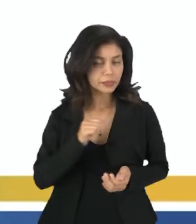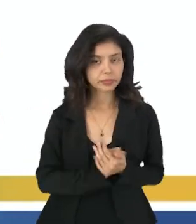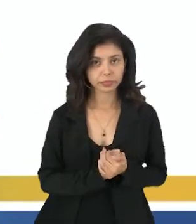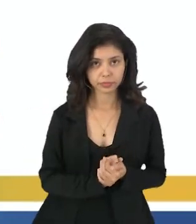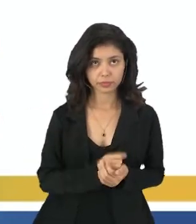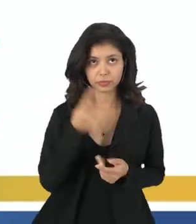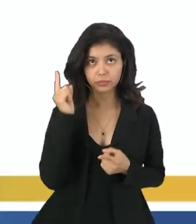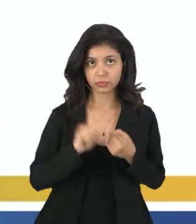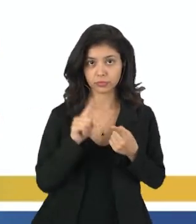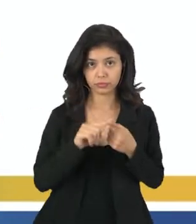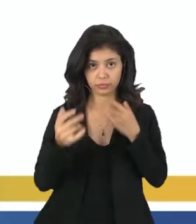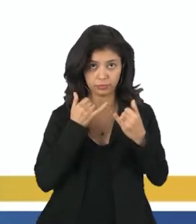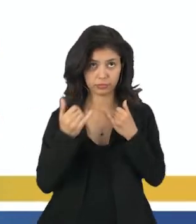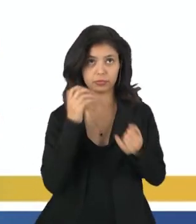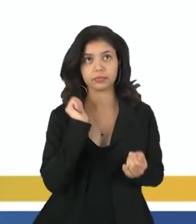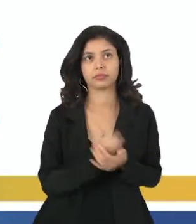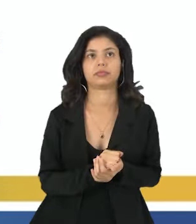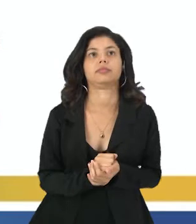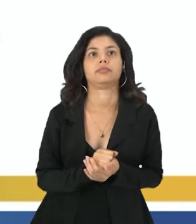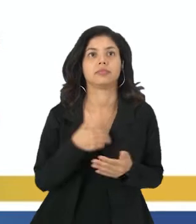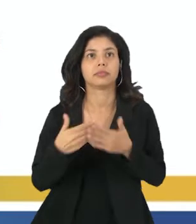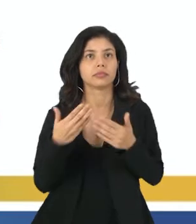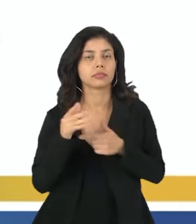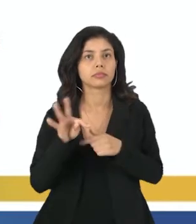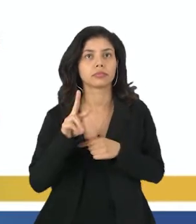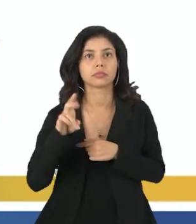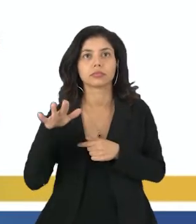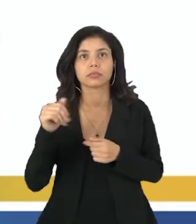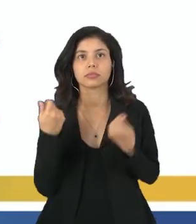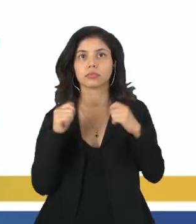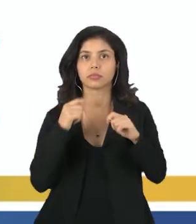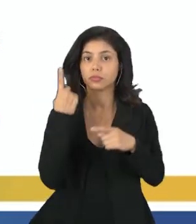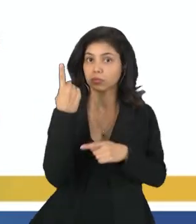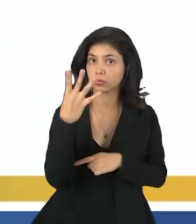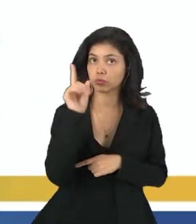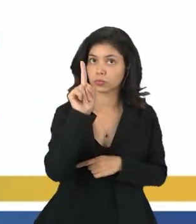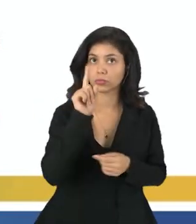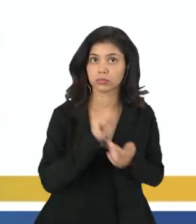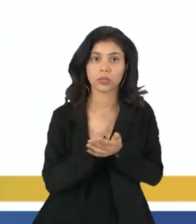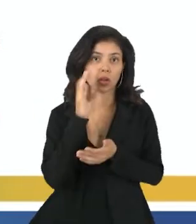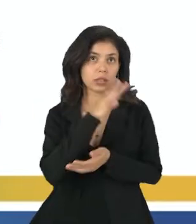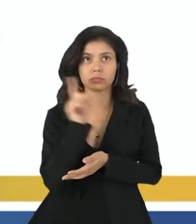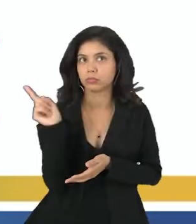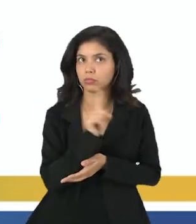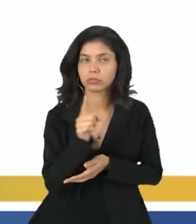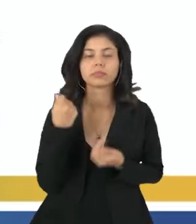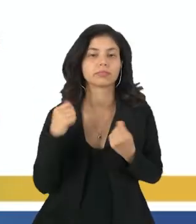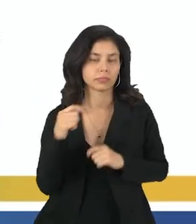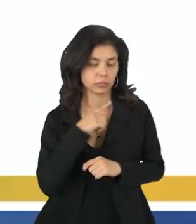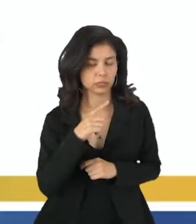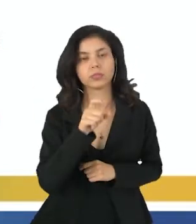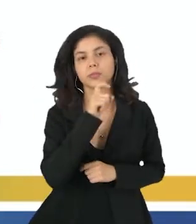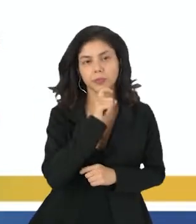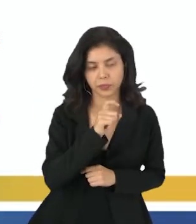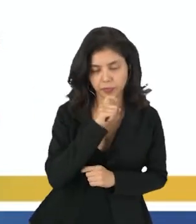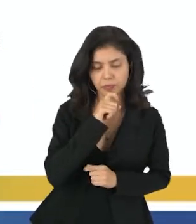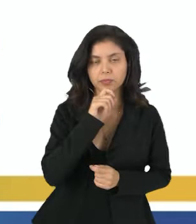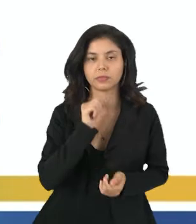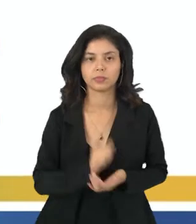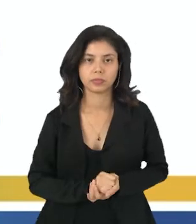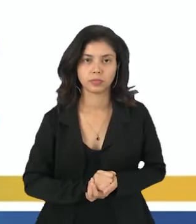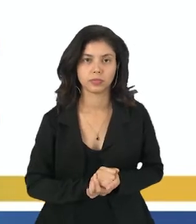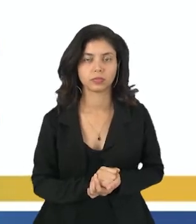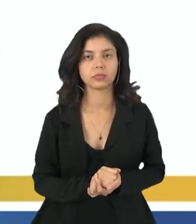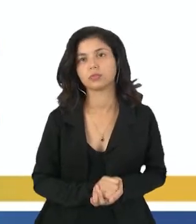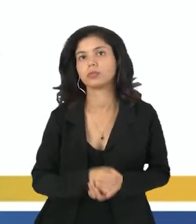inclusive, é o primeiro, o primeiro enunciado, né? Qualquer máquina térmica necessita apenas de uma fonte quente. Também não, pessoal. Tem que ter uma fonte quente, uma